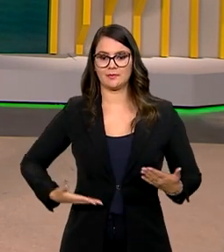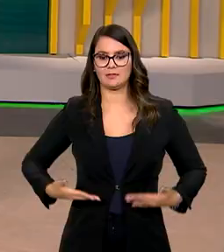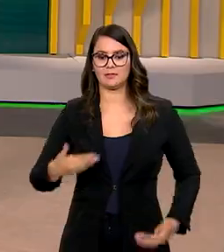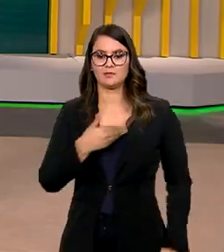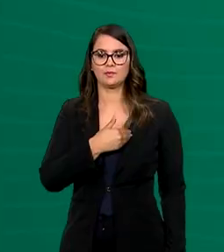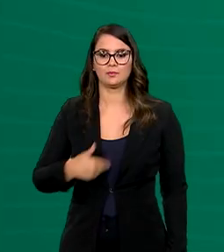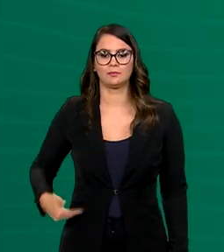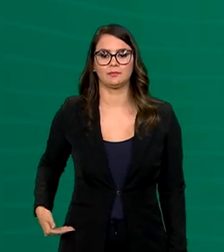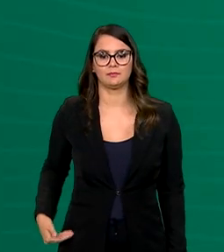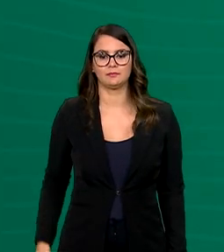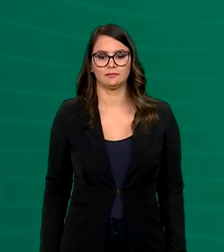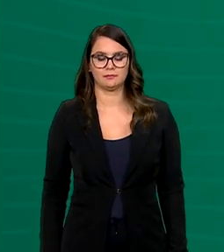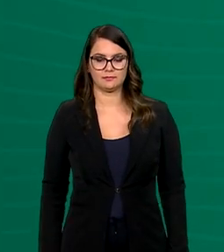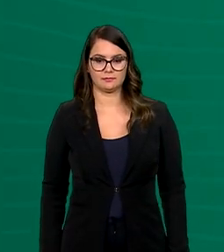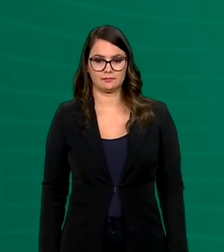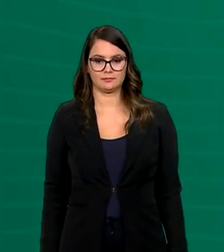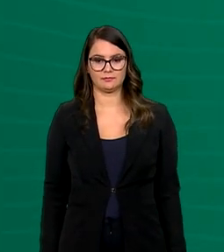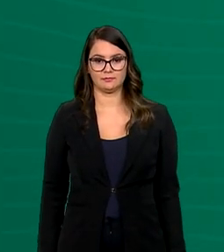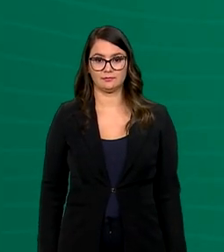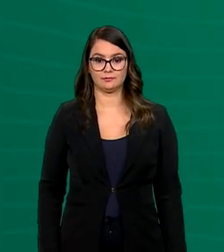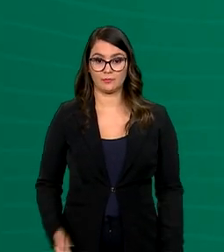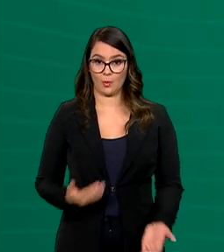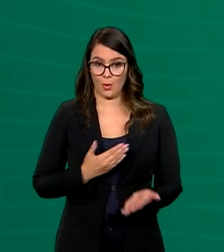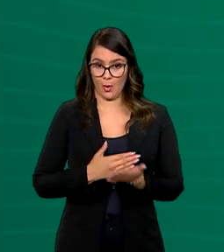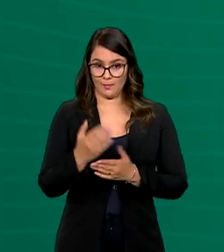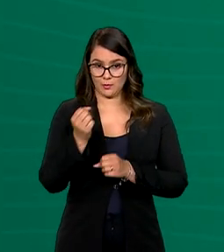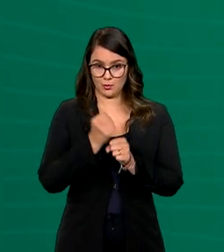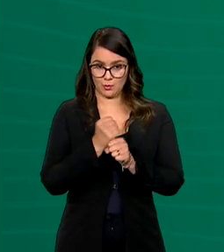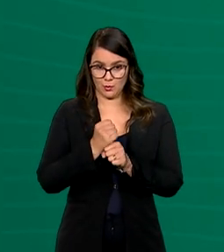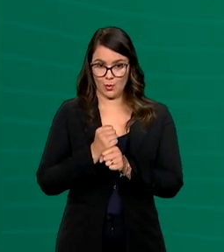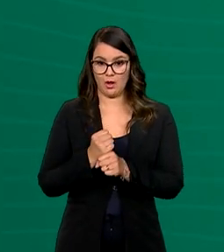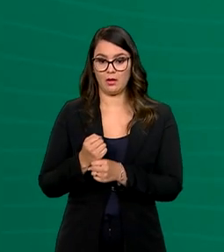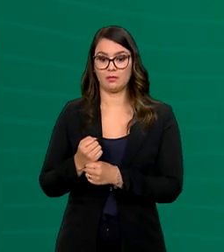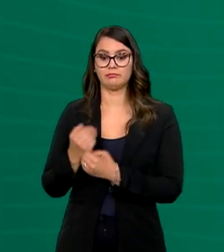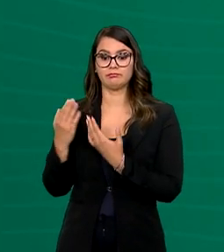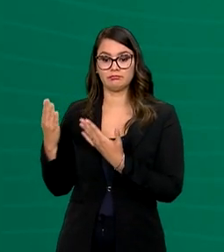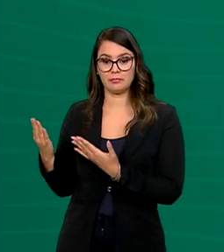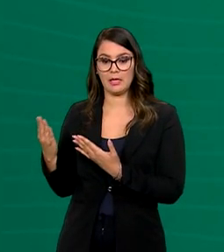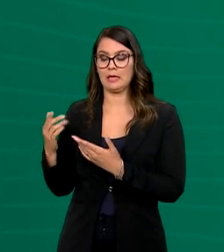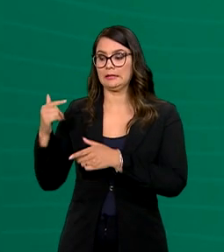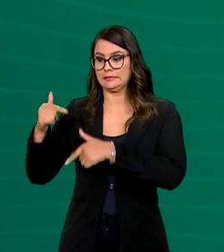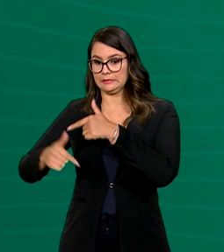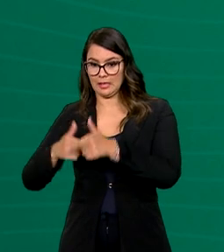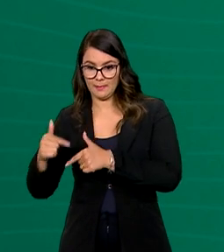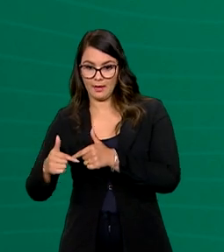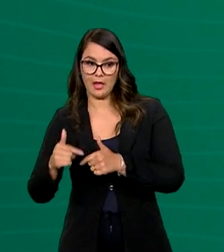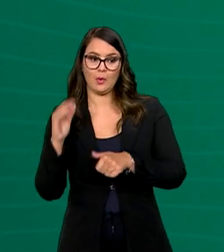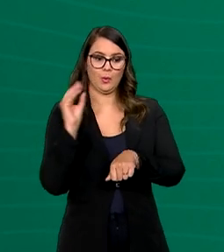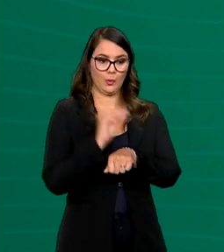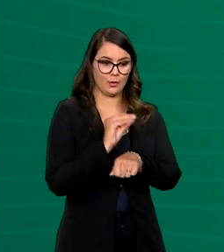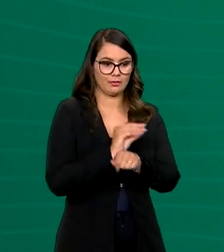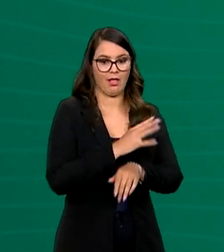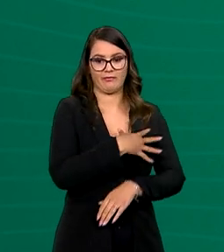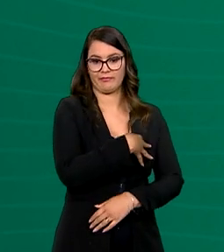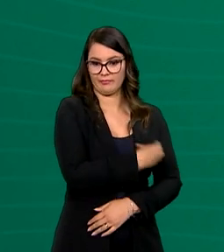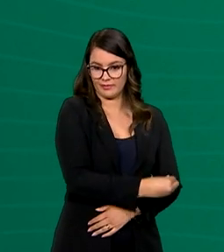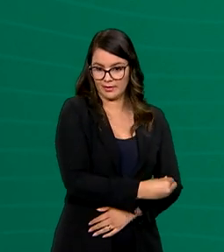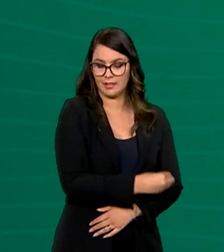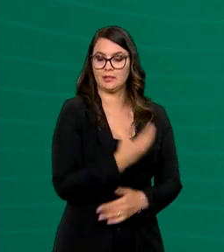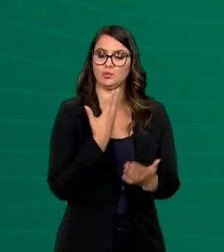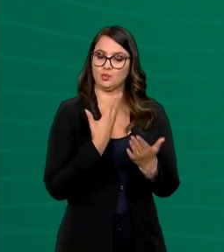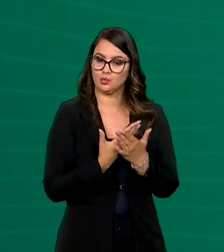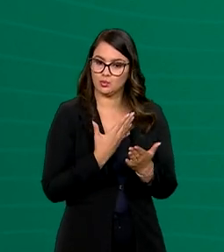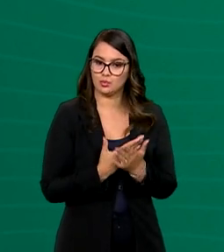Públicos. Desde o começo do ano, Jusciane se divide entre o trabalho, o cuidado com a filha e o